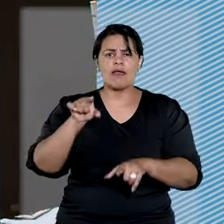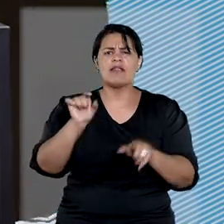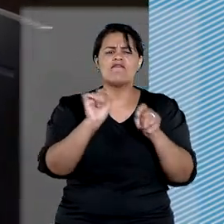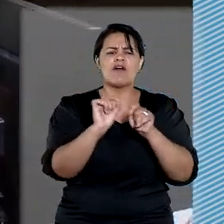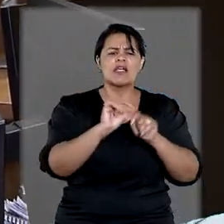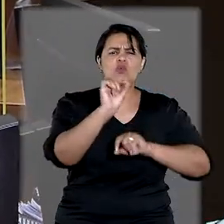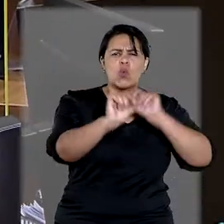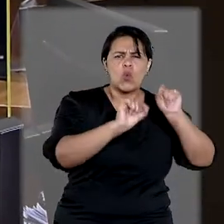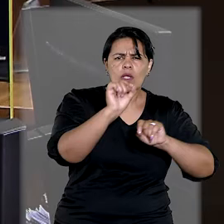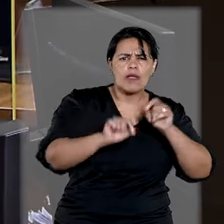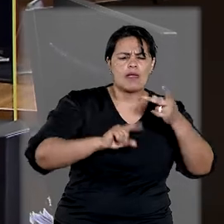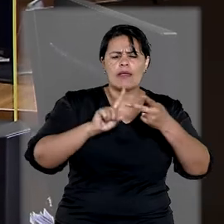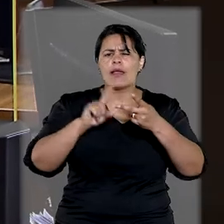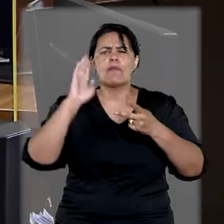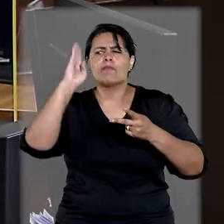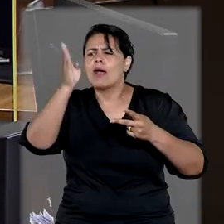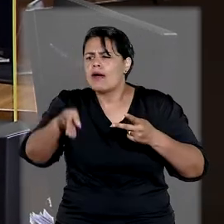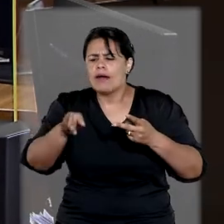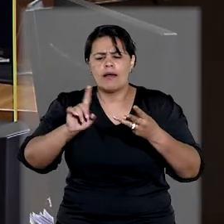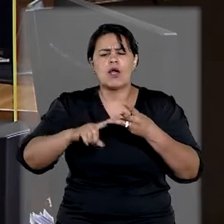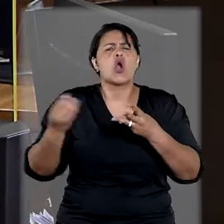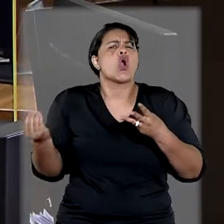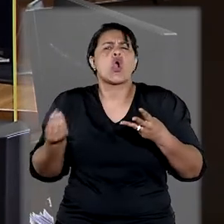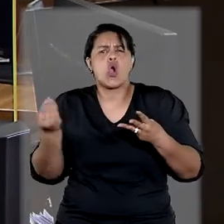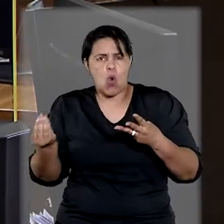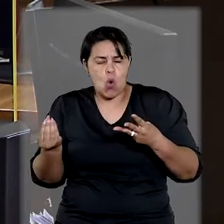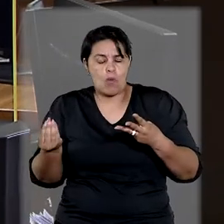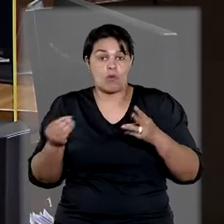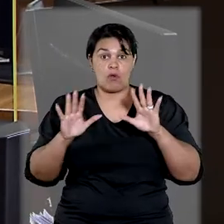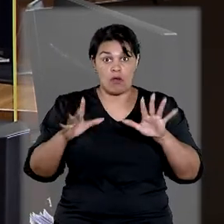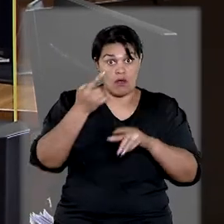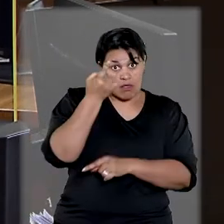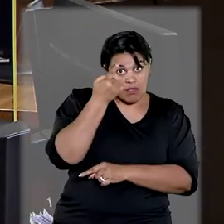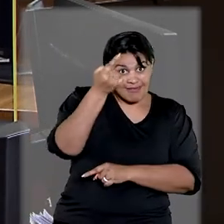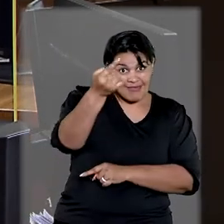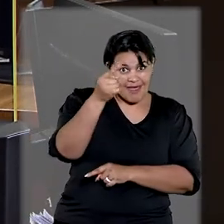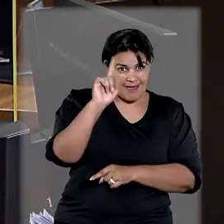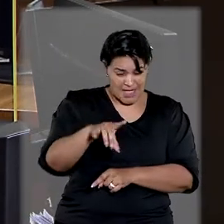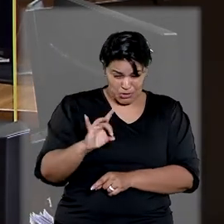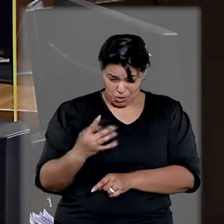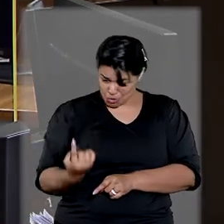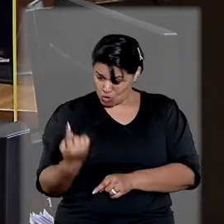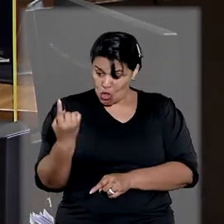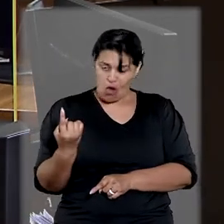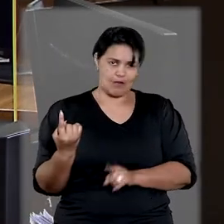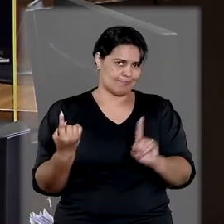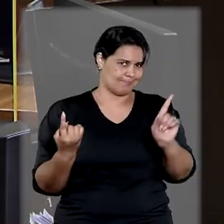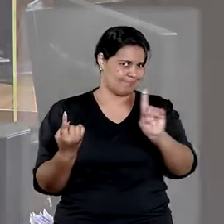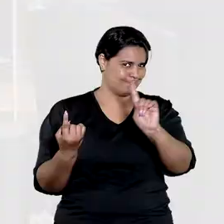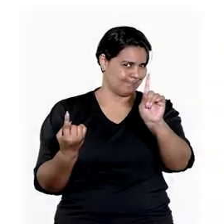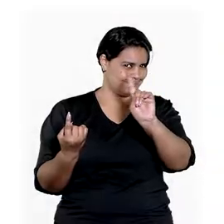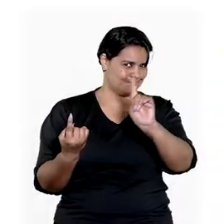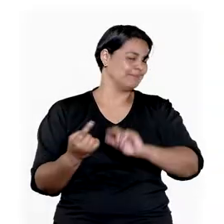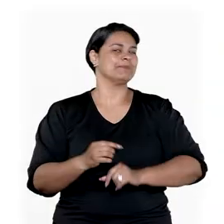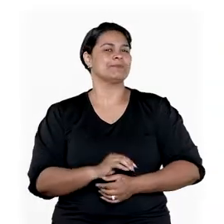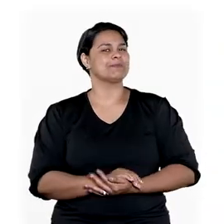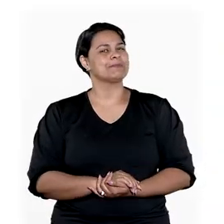para quem o faz e como faz. E ela não é uma ideia que funciona sozinha. Né, Rafael?